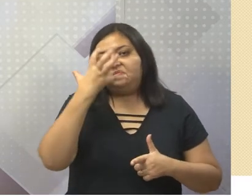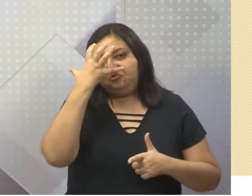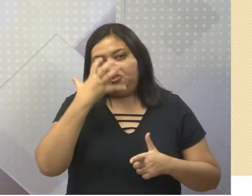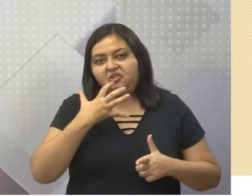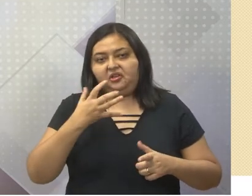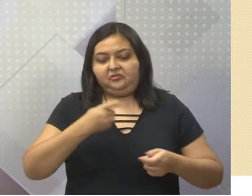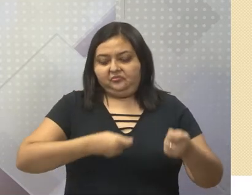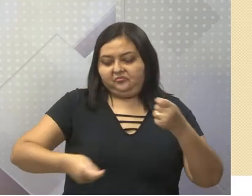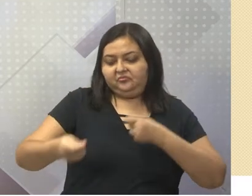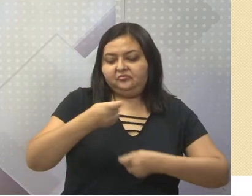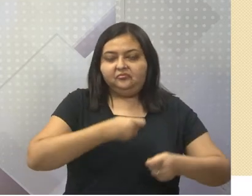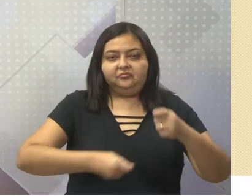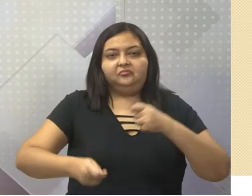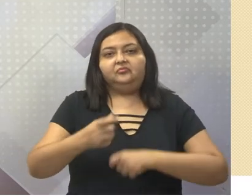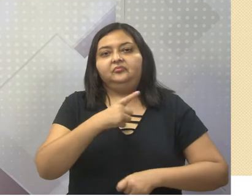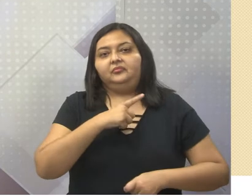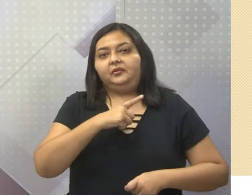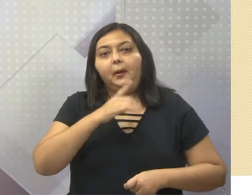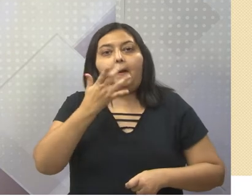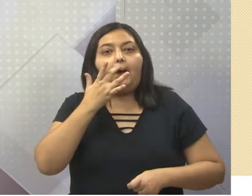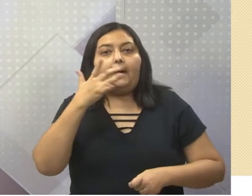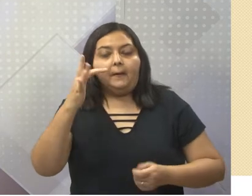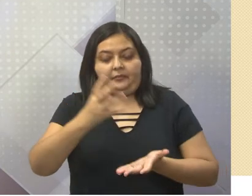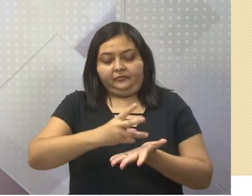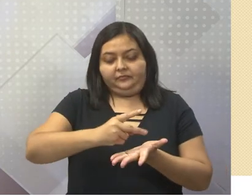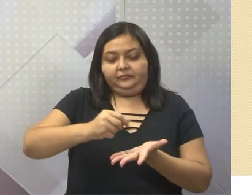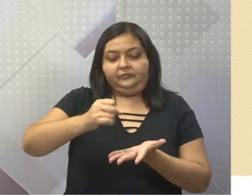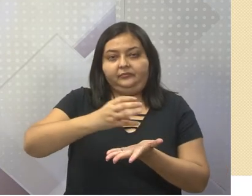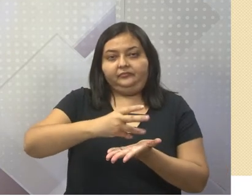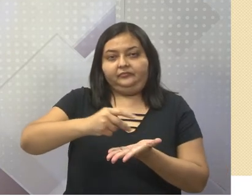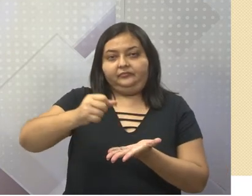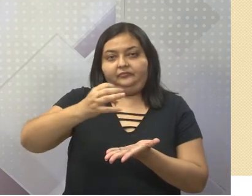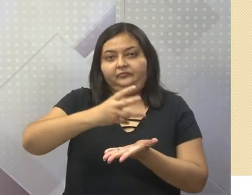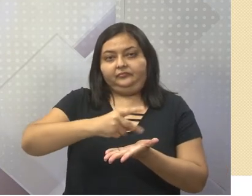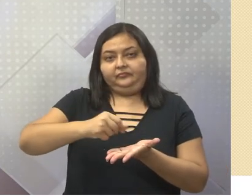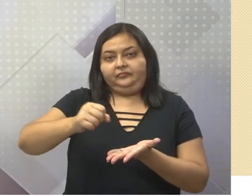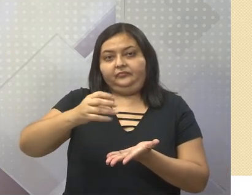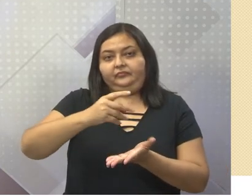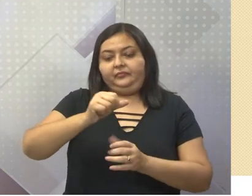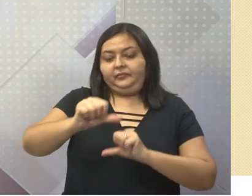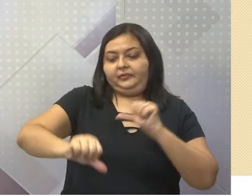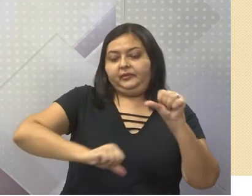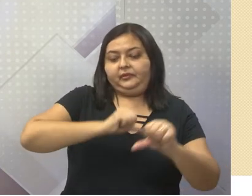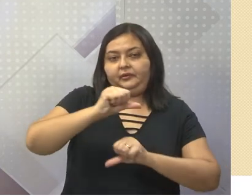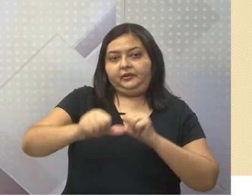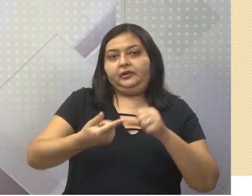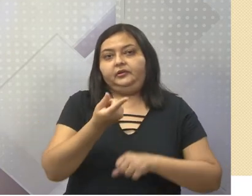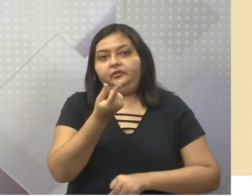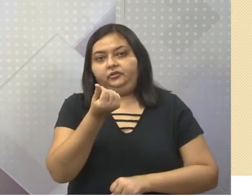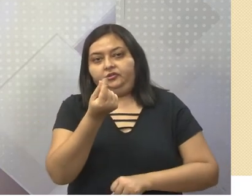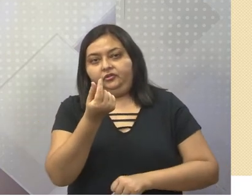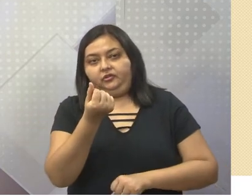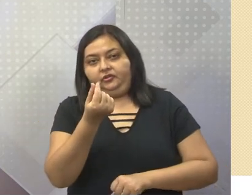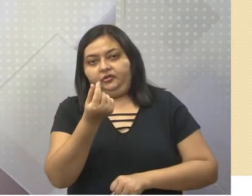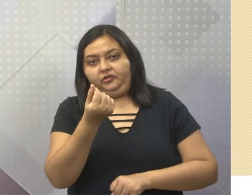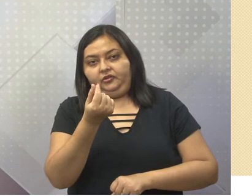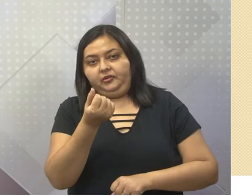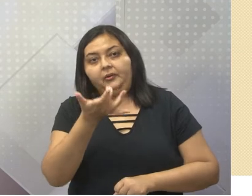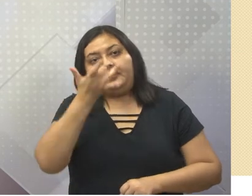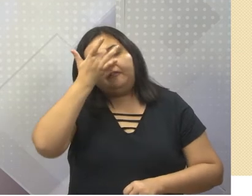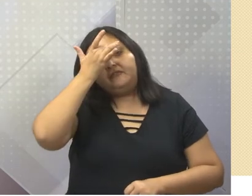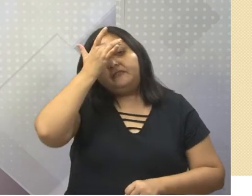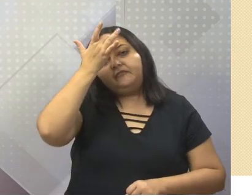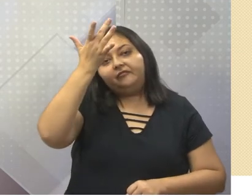comércio. Uma vez que o ouro em pó constituísse na principal moeda de troca da época. Pois era fácil